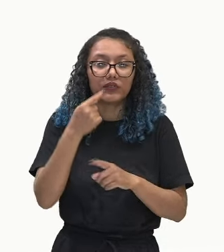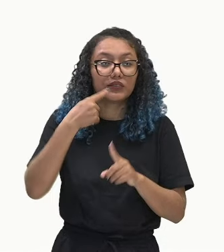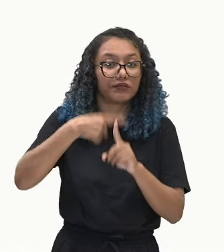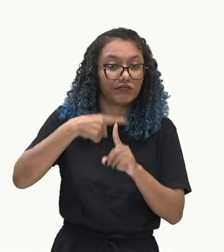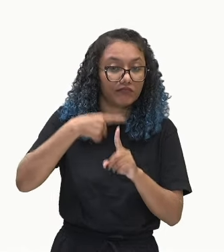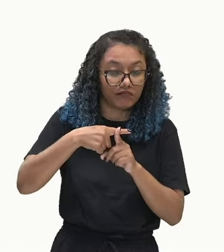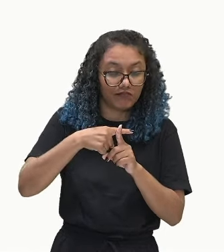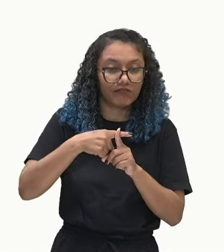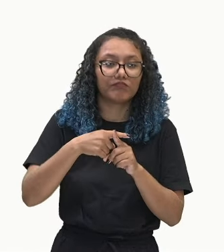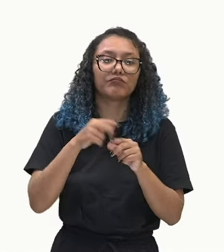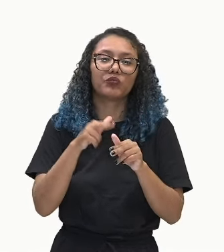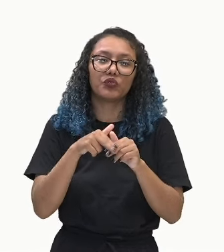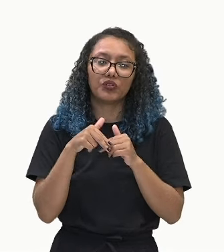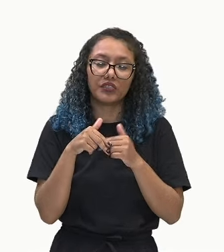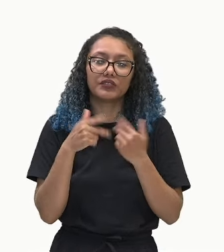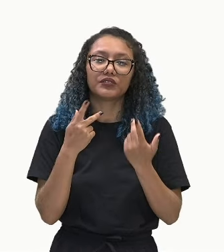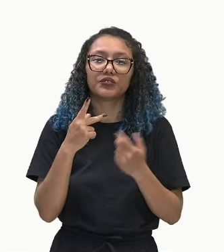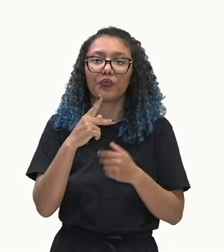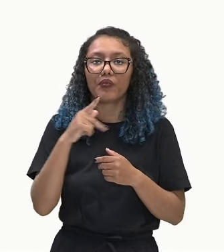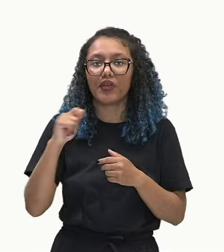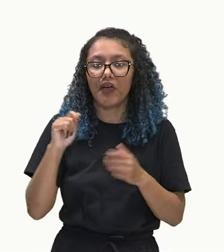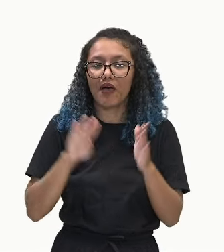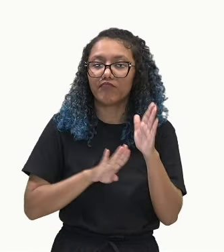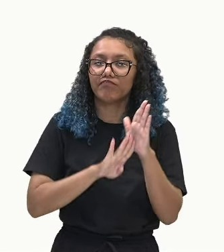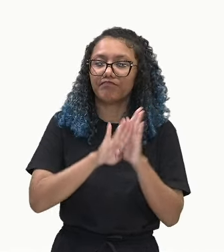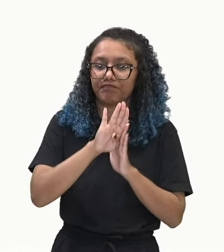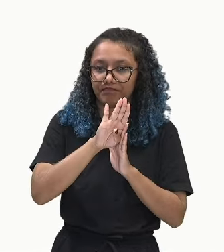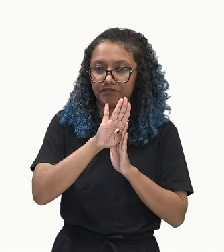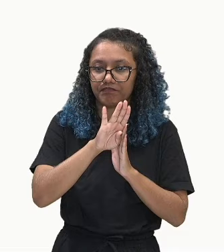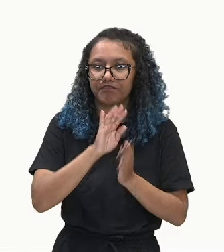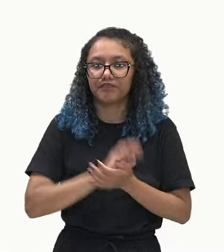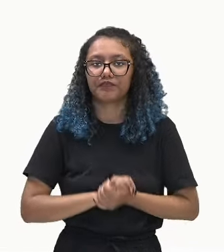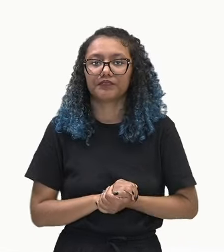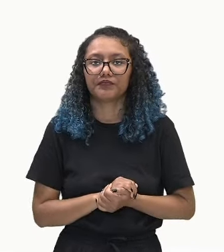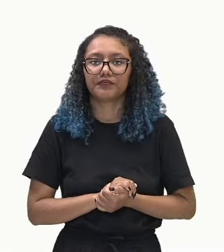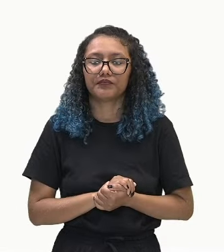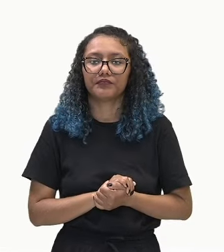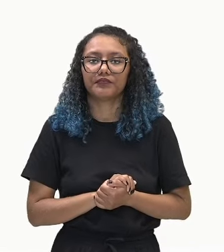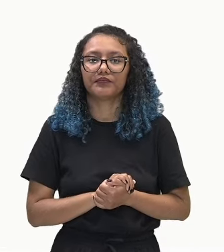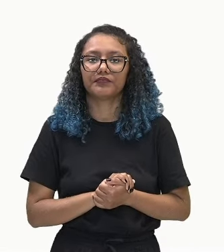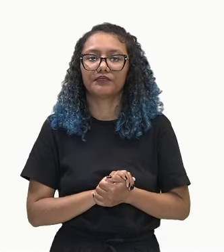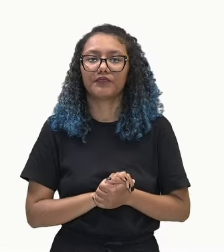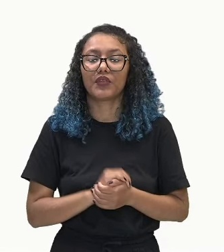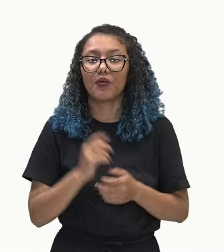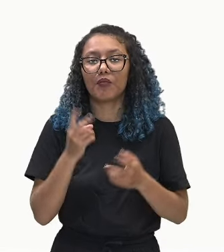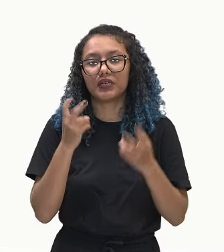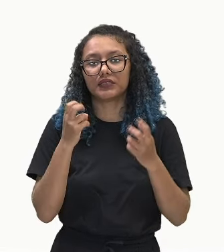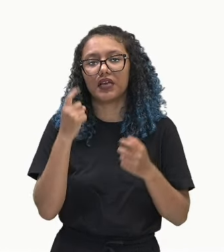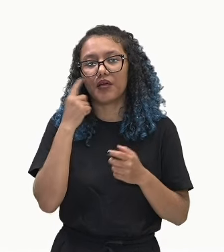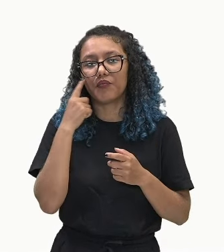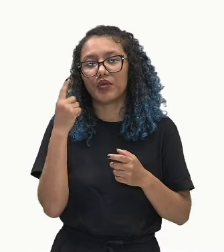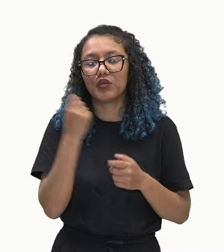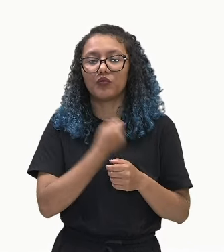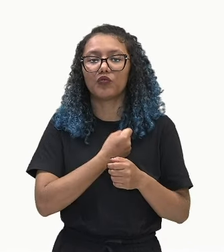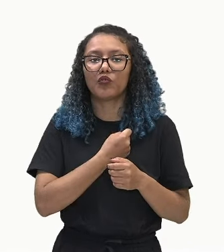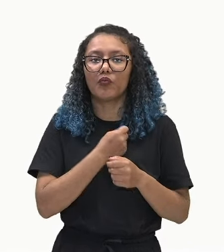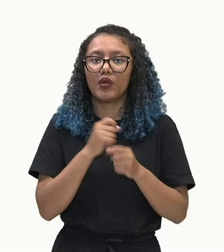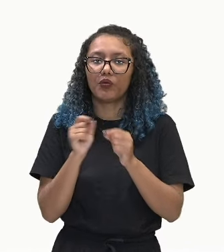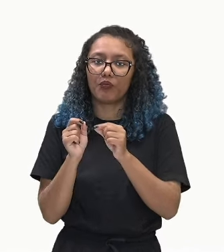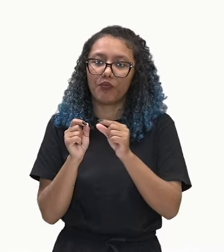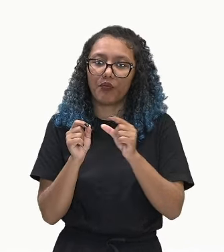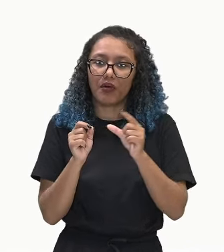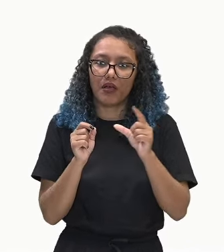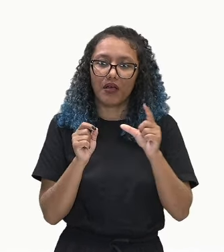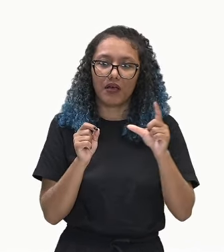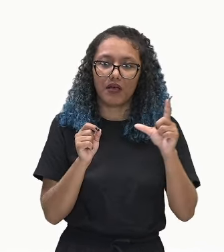Por isso, nós temos uma PA crescente. Vejam que os valores vão aumentando. Aqui,